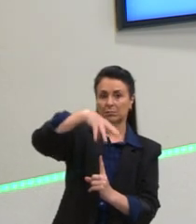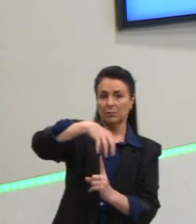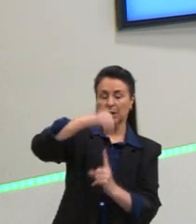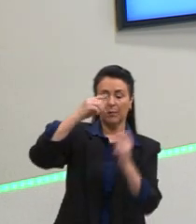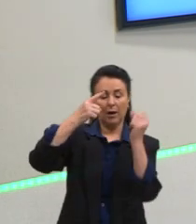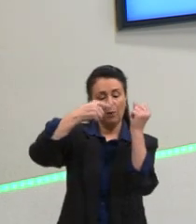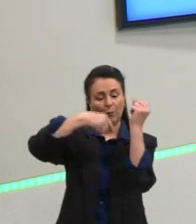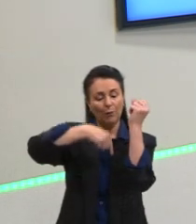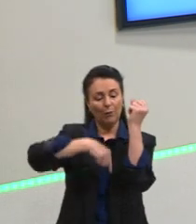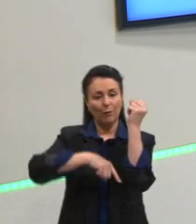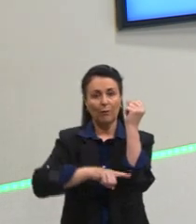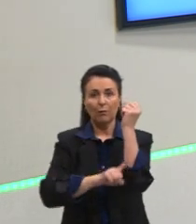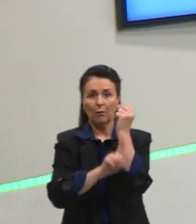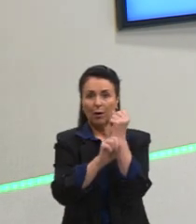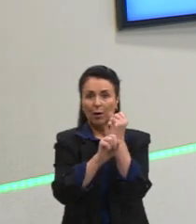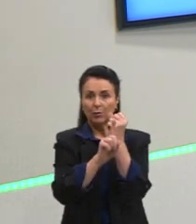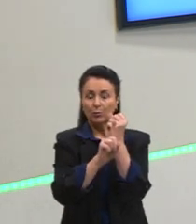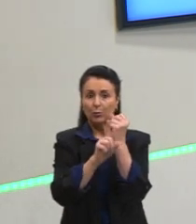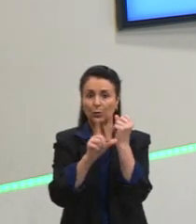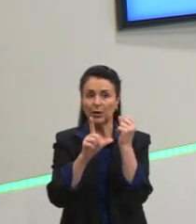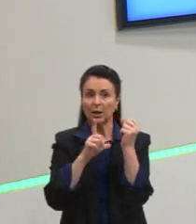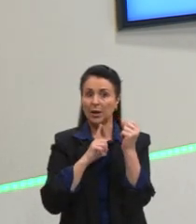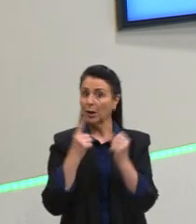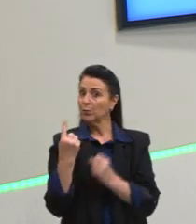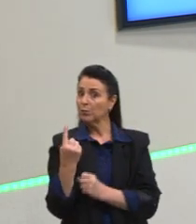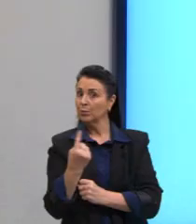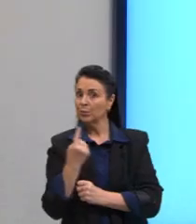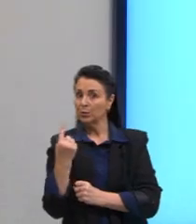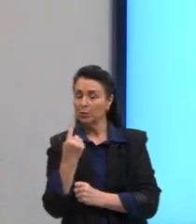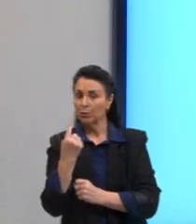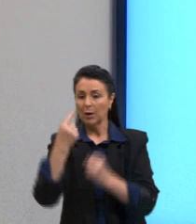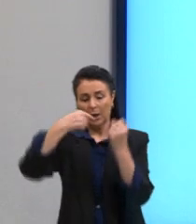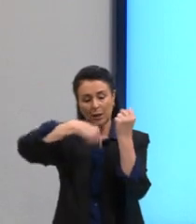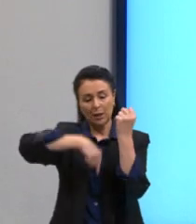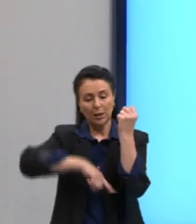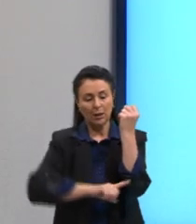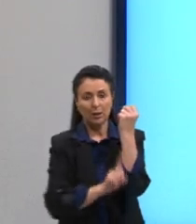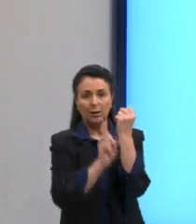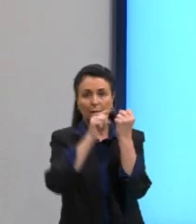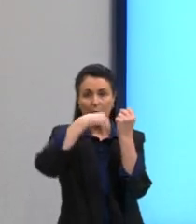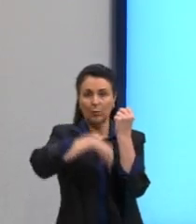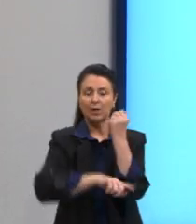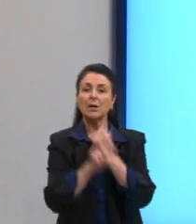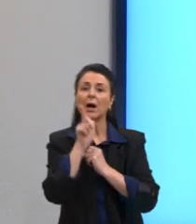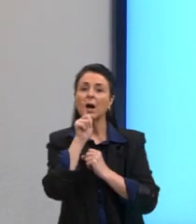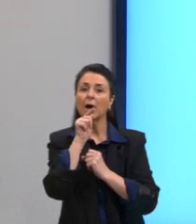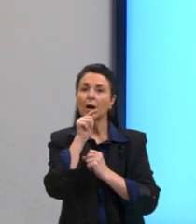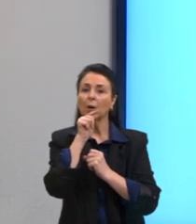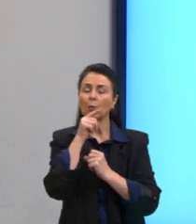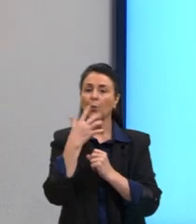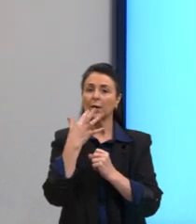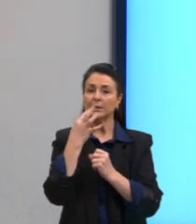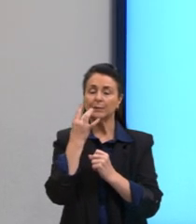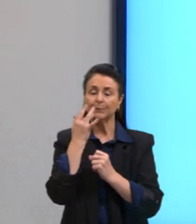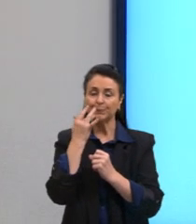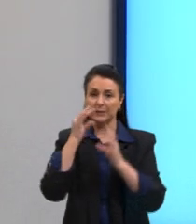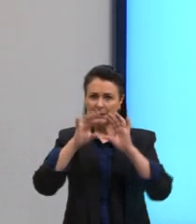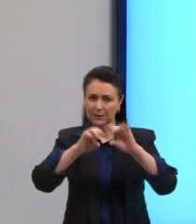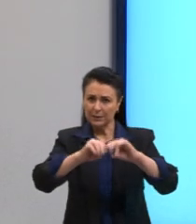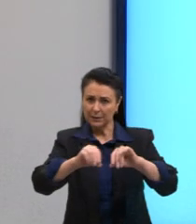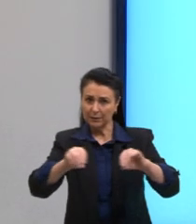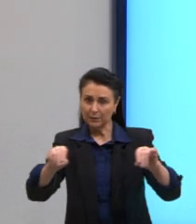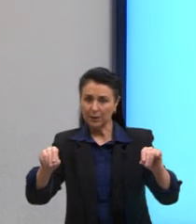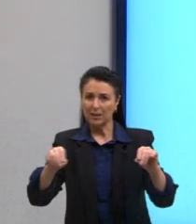ter sentido único. Então, ele vai transportar água e sais minerais. Ele é composto, então, de